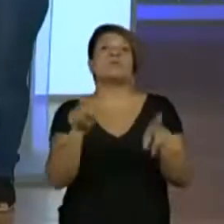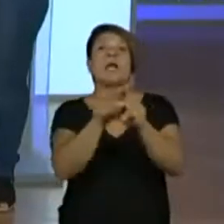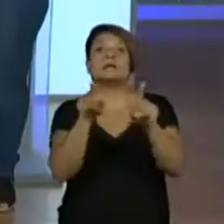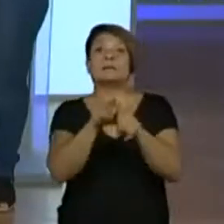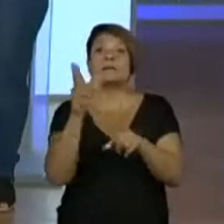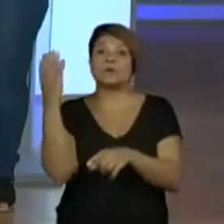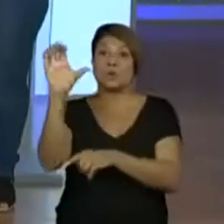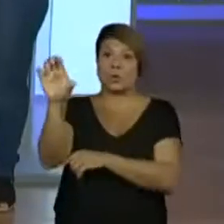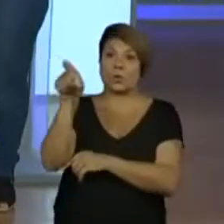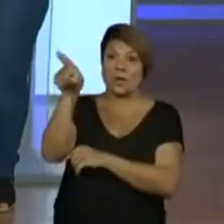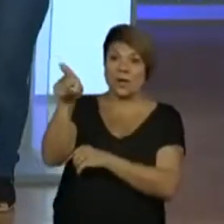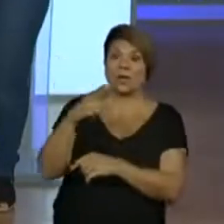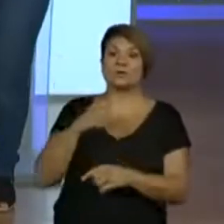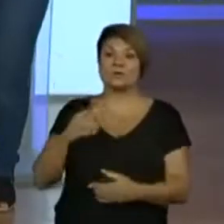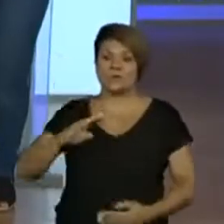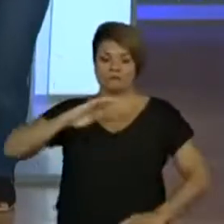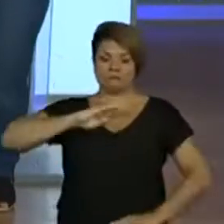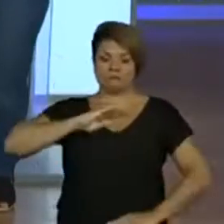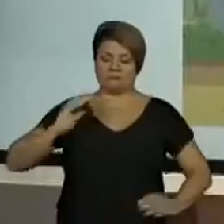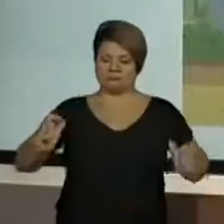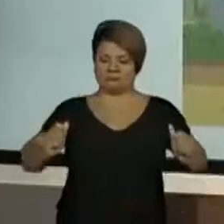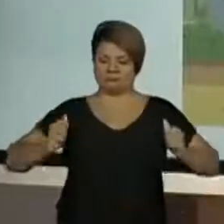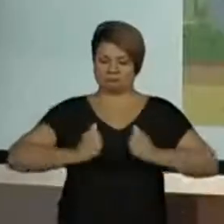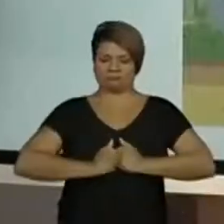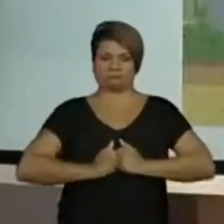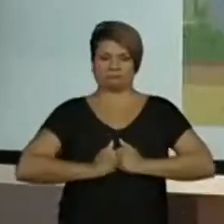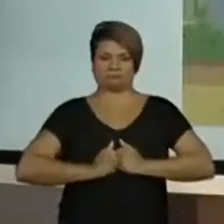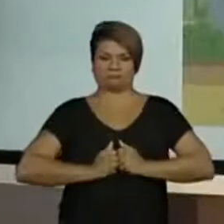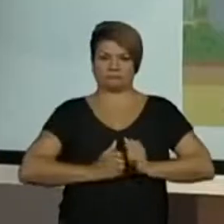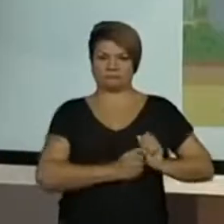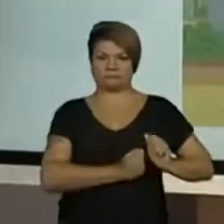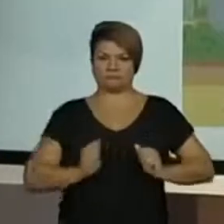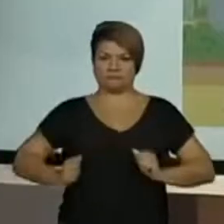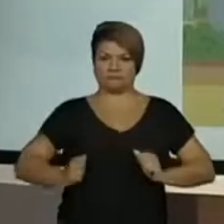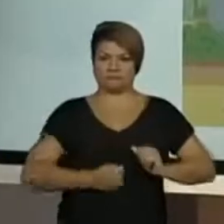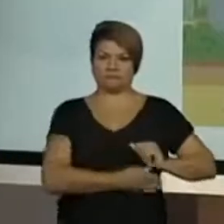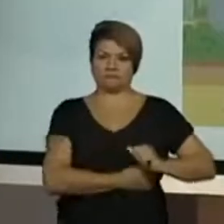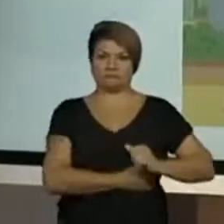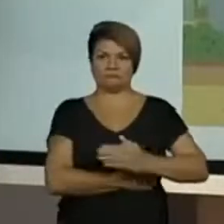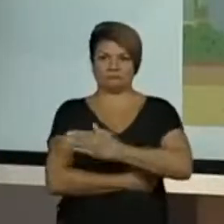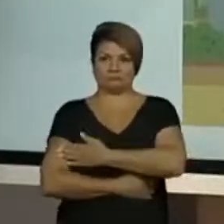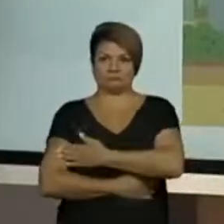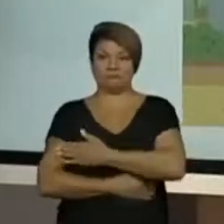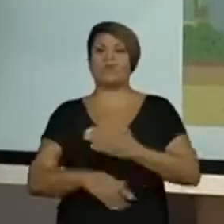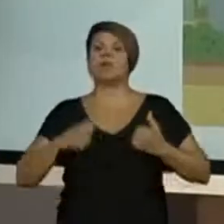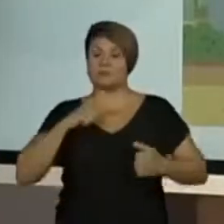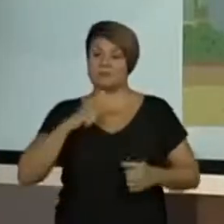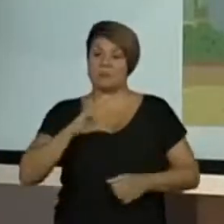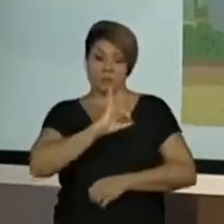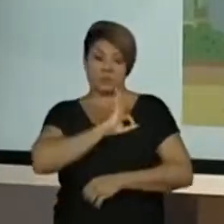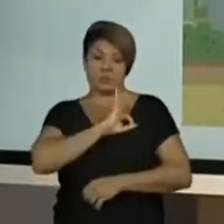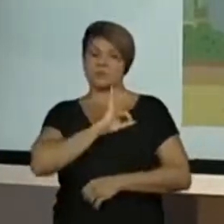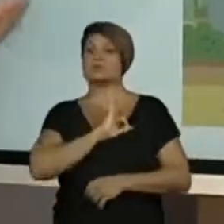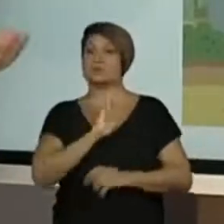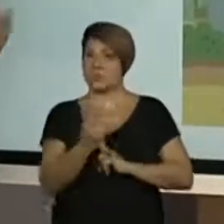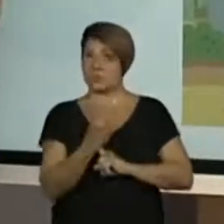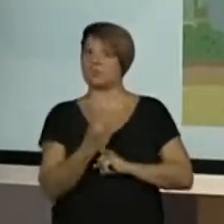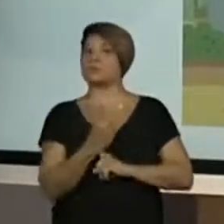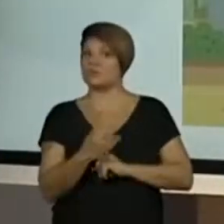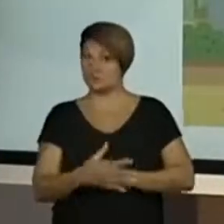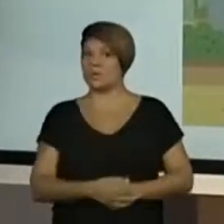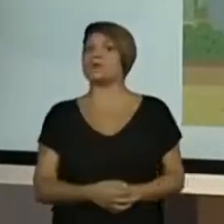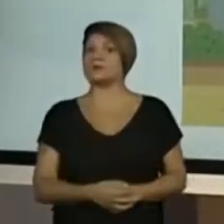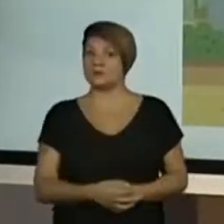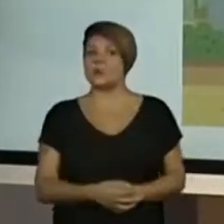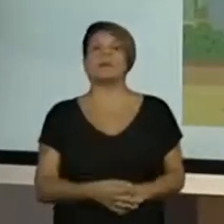usam a proteção para o tronco. Exatamente. Usam um colete para proteger o tronco. Muito bom. Então, a gente tem várias proteções